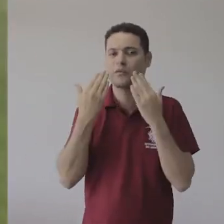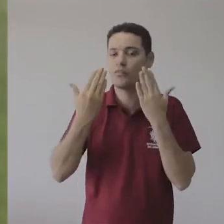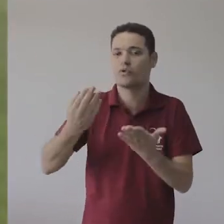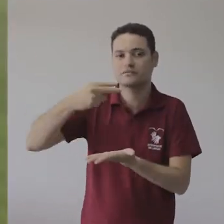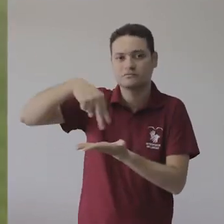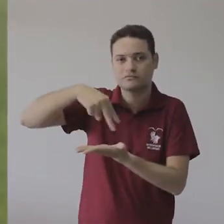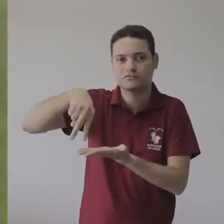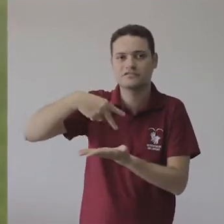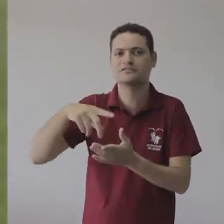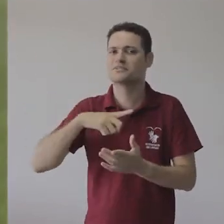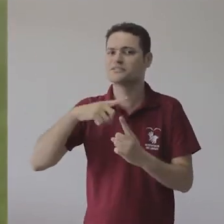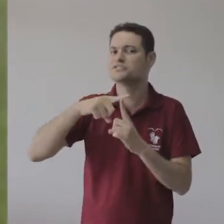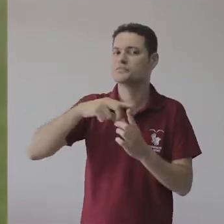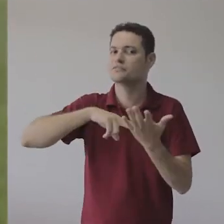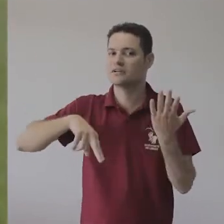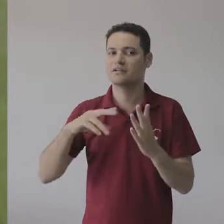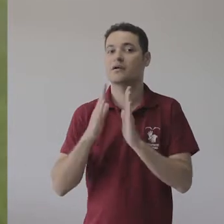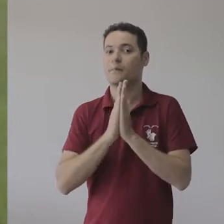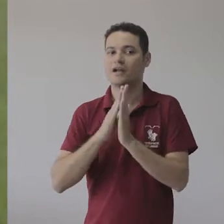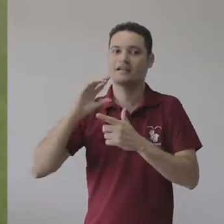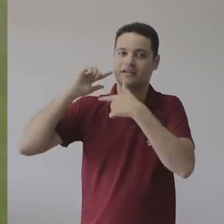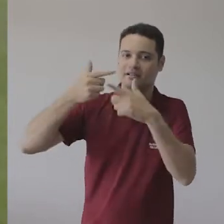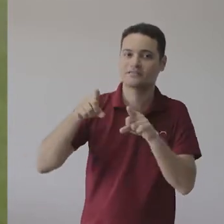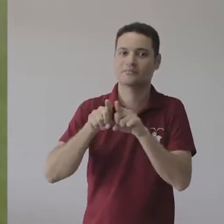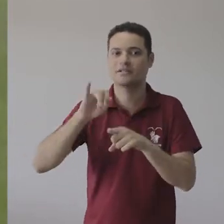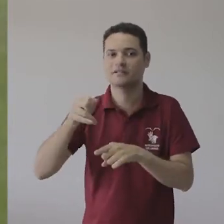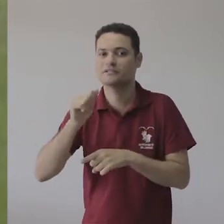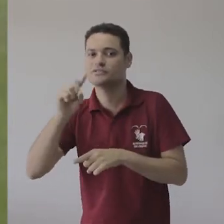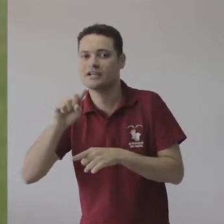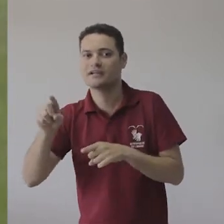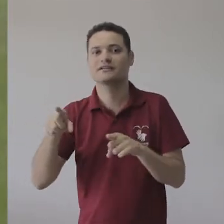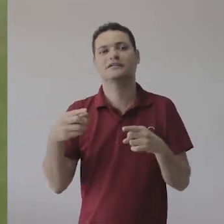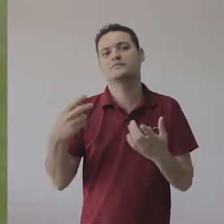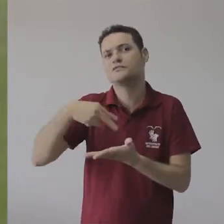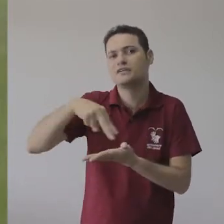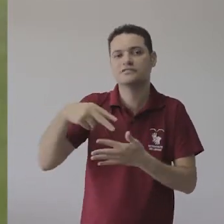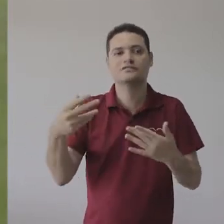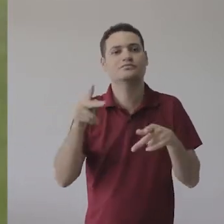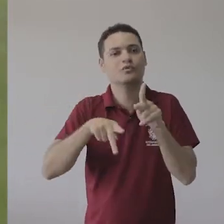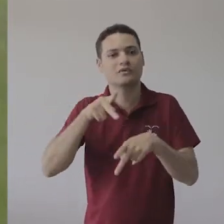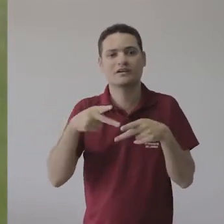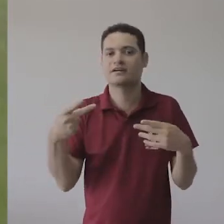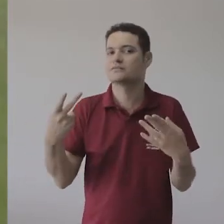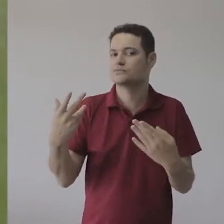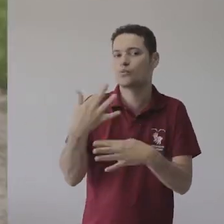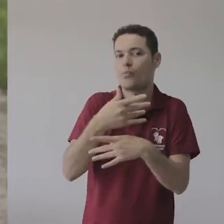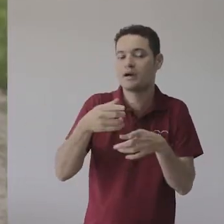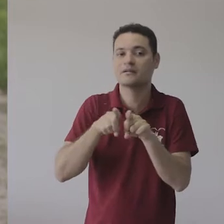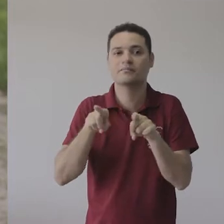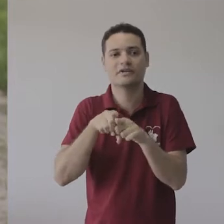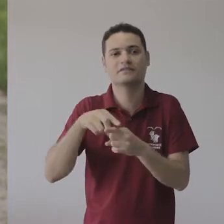coreografias de diversos estilos, desde o balé clássico, passando por jazz, danças populares, urbanas e de salão.